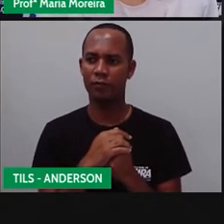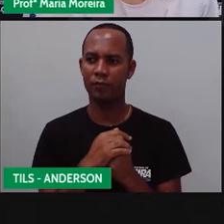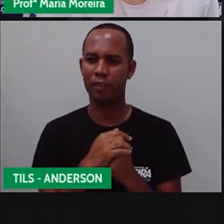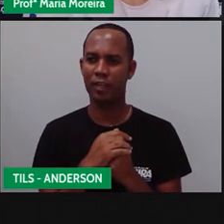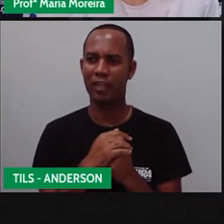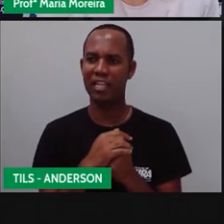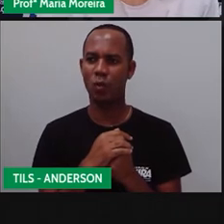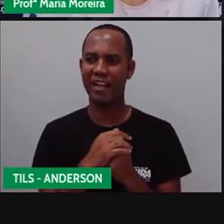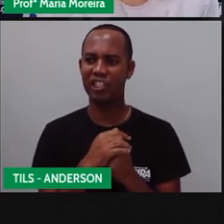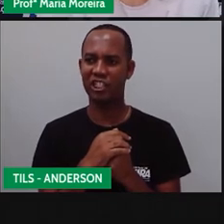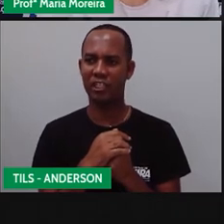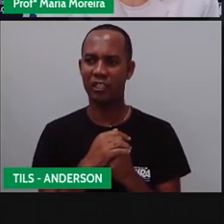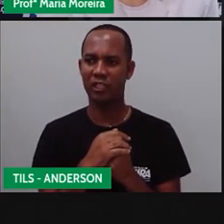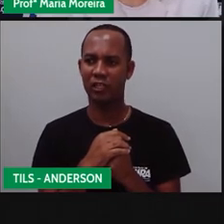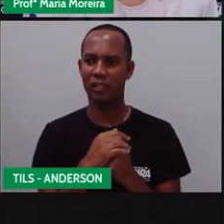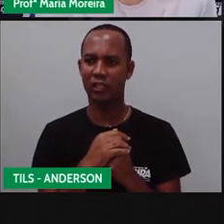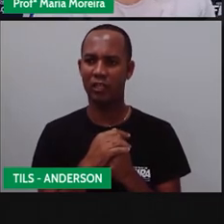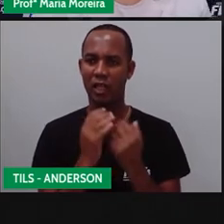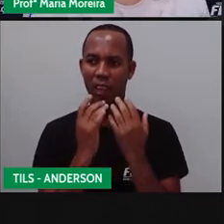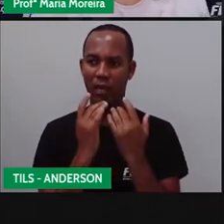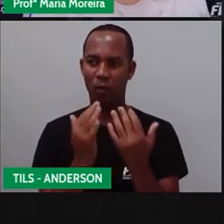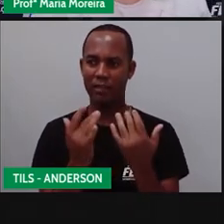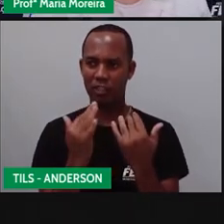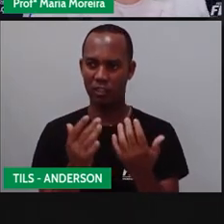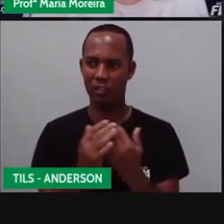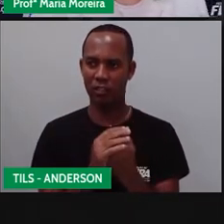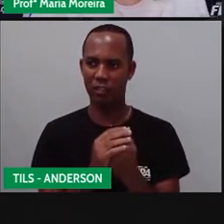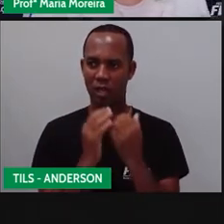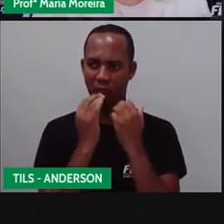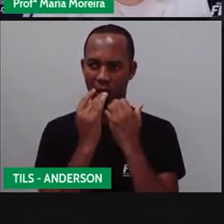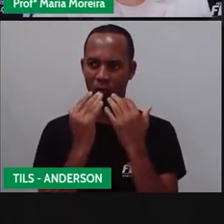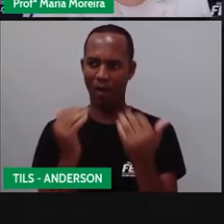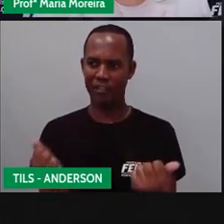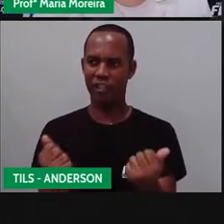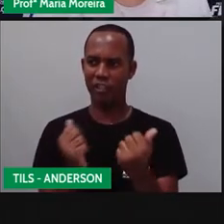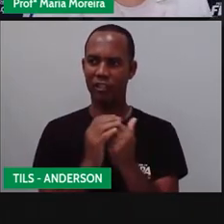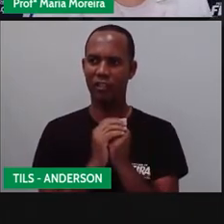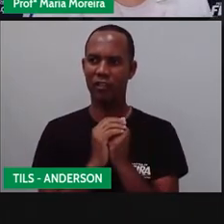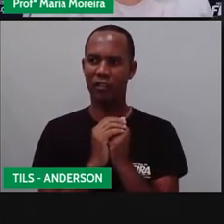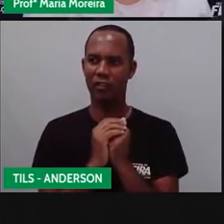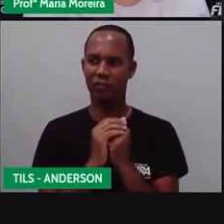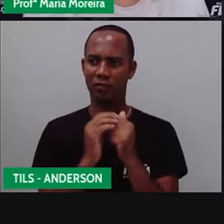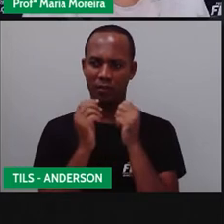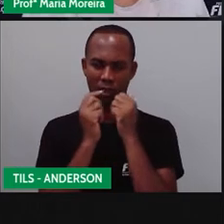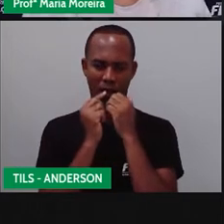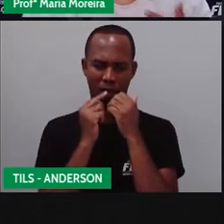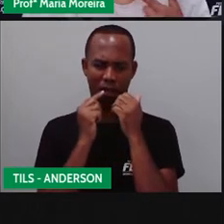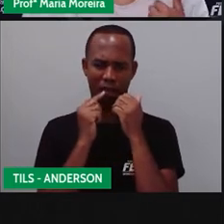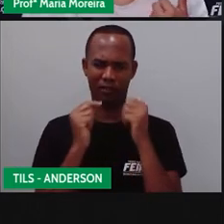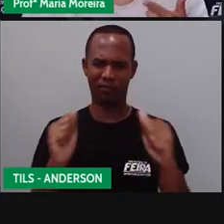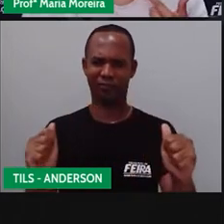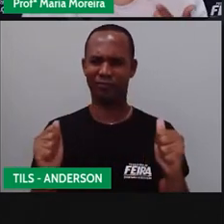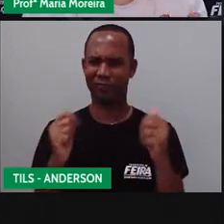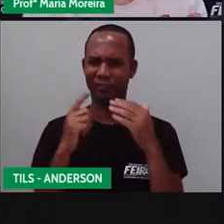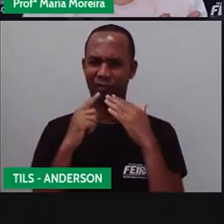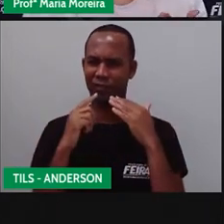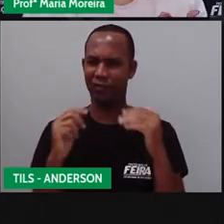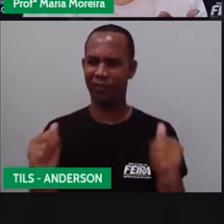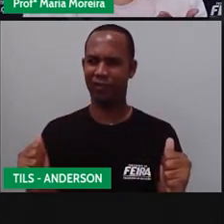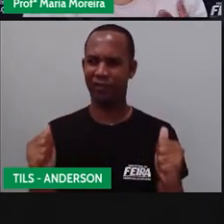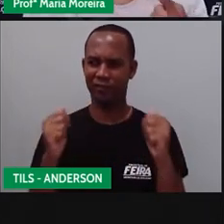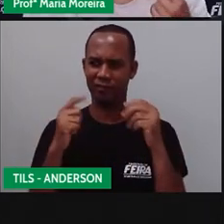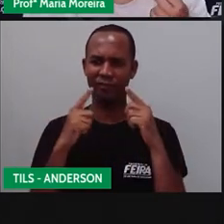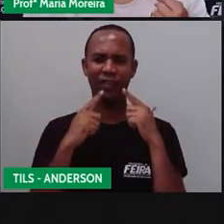Bom, a linguagem, né, compõe-se de elementos verbais e não verbais. Dentro, enquanto a Pró está